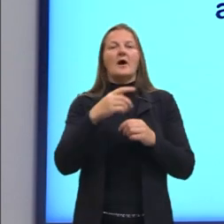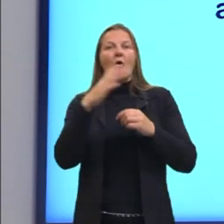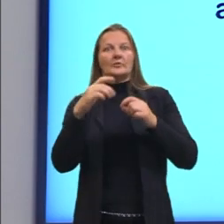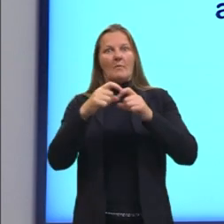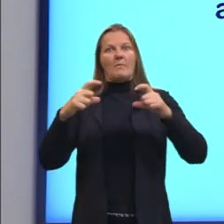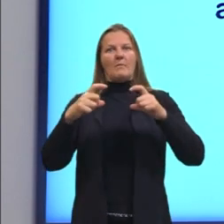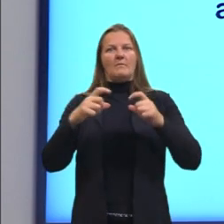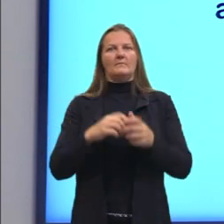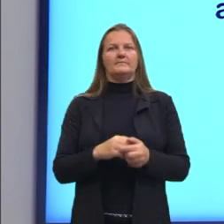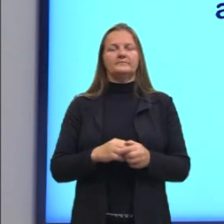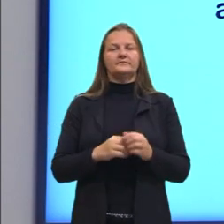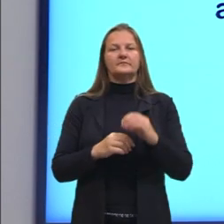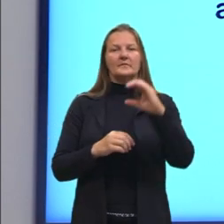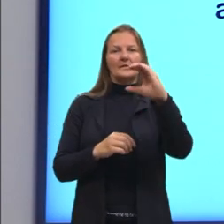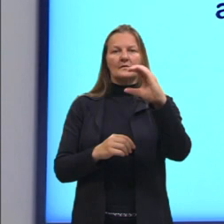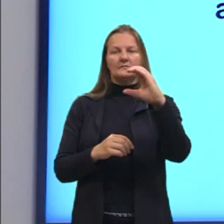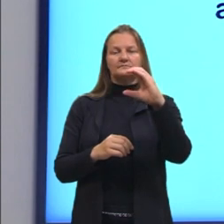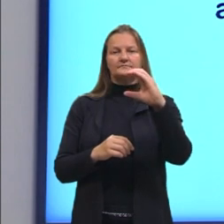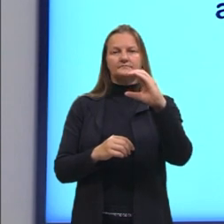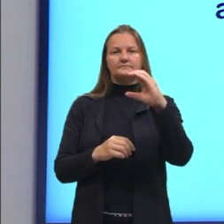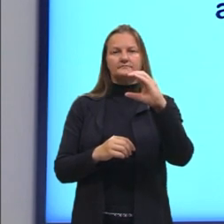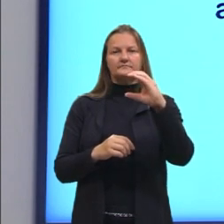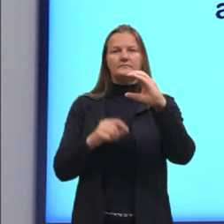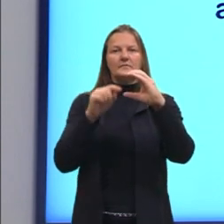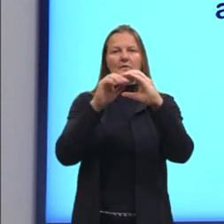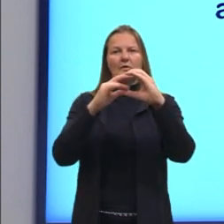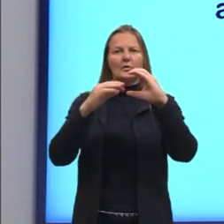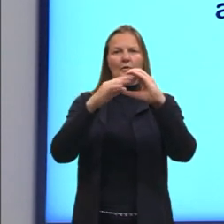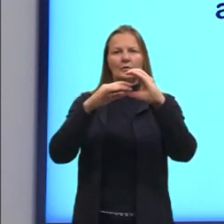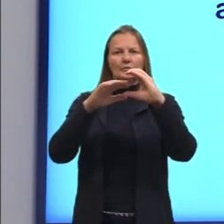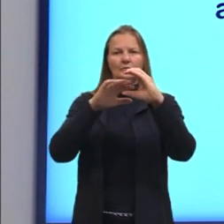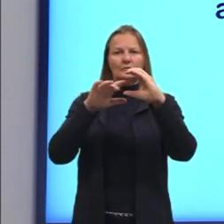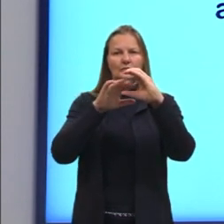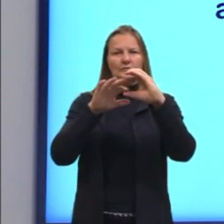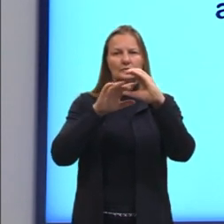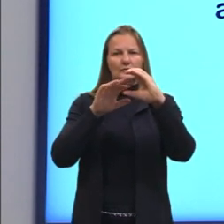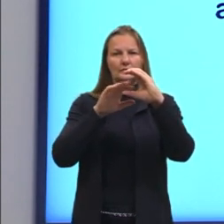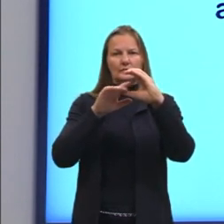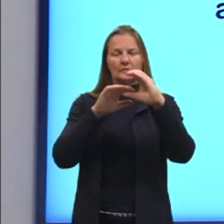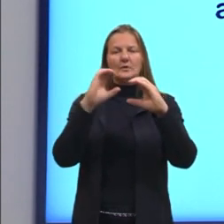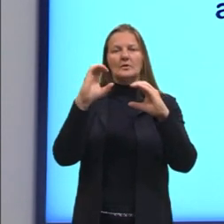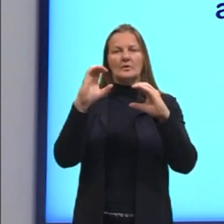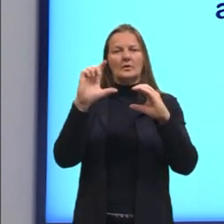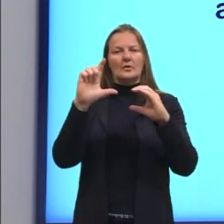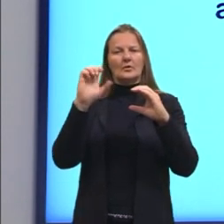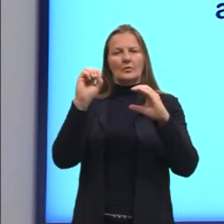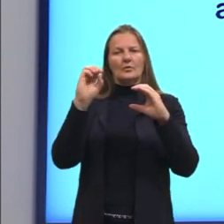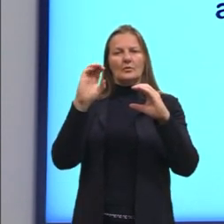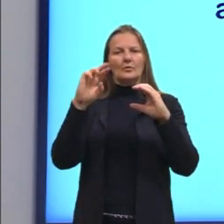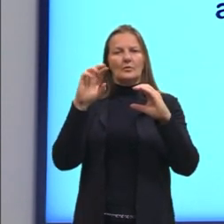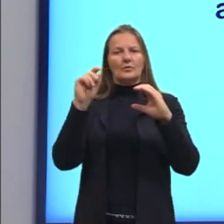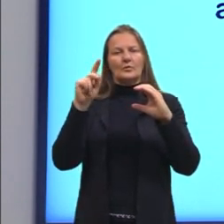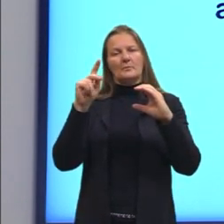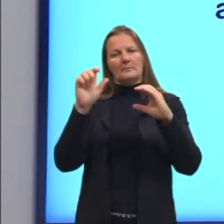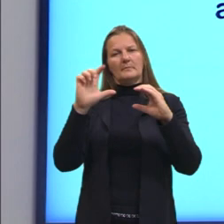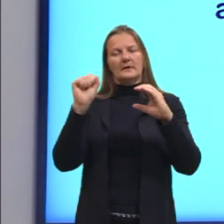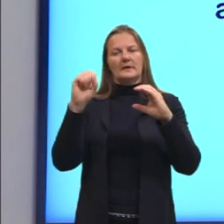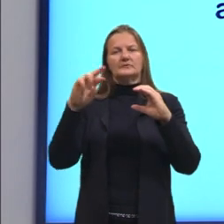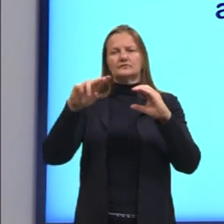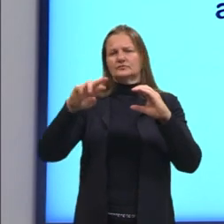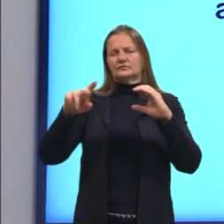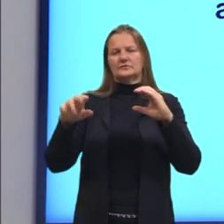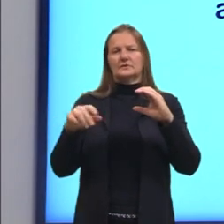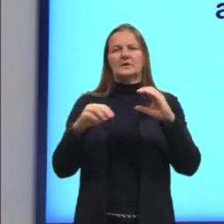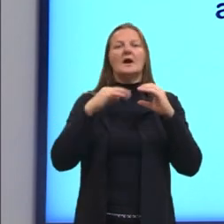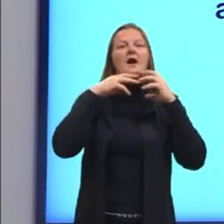O mais? Os cloroplastos, né? Também são característicos da célula vegetal, os plastídeos. Então, a célula animal